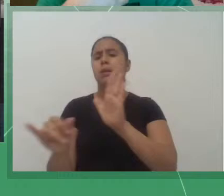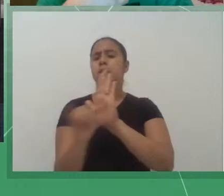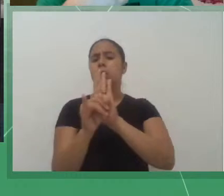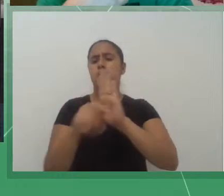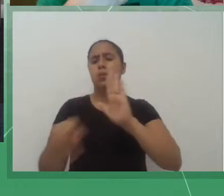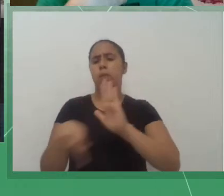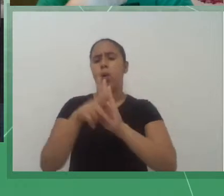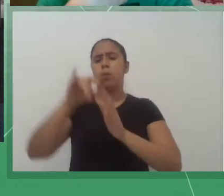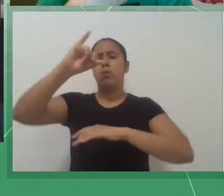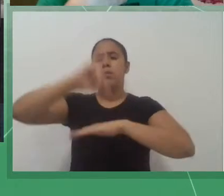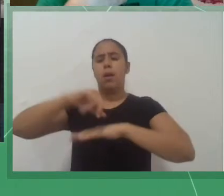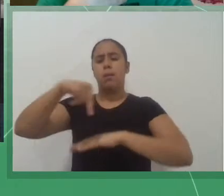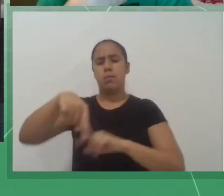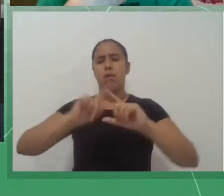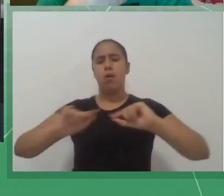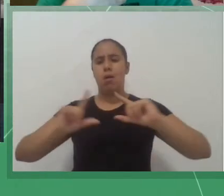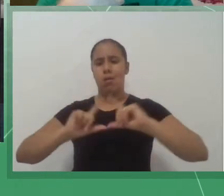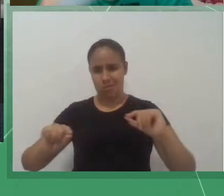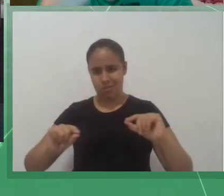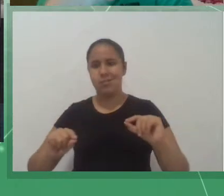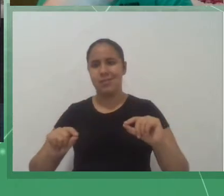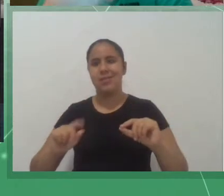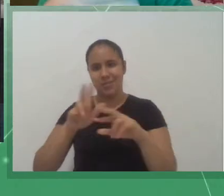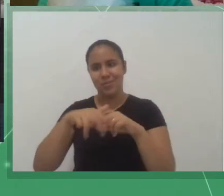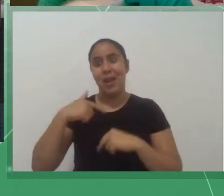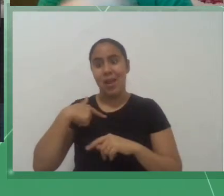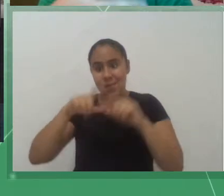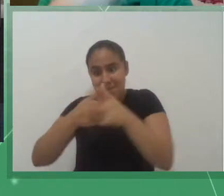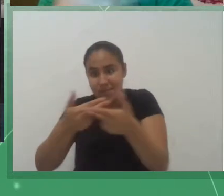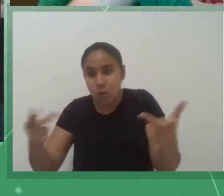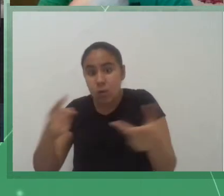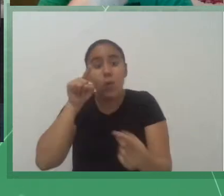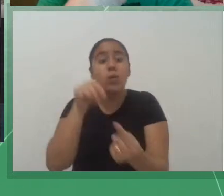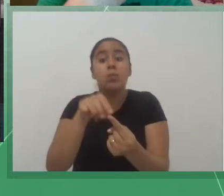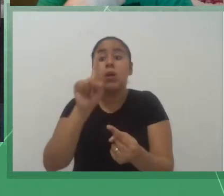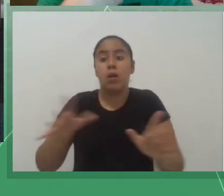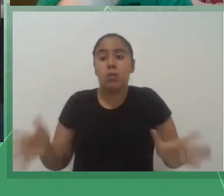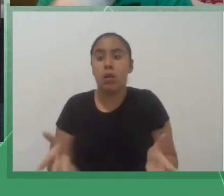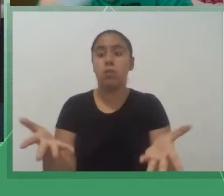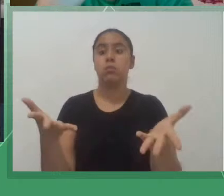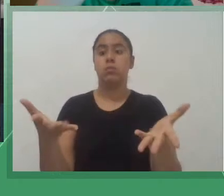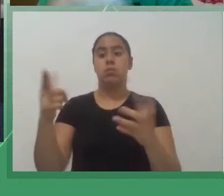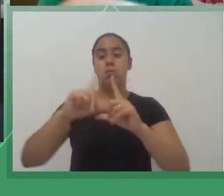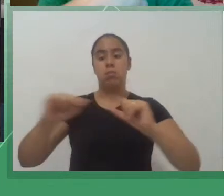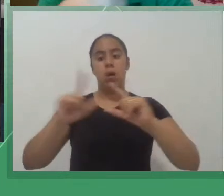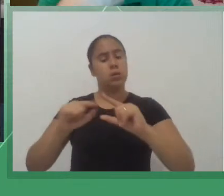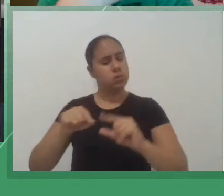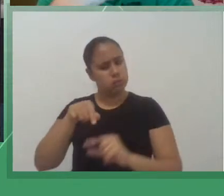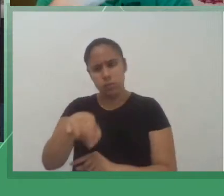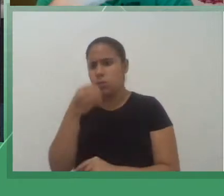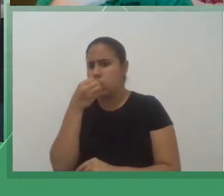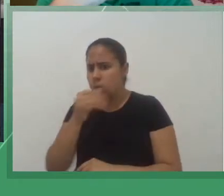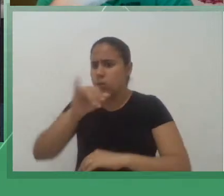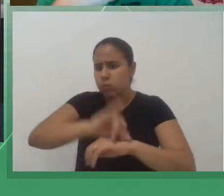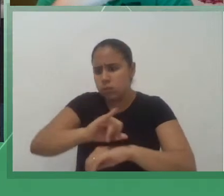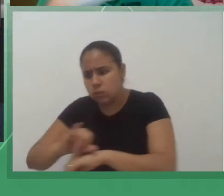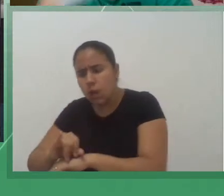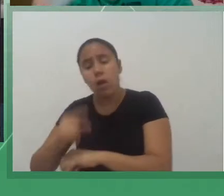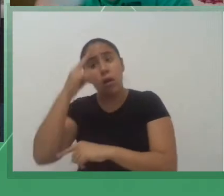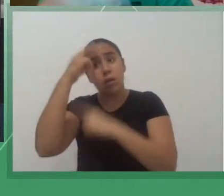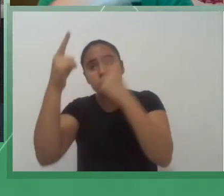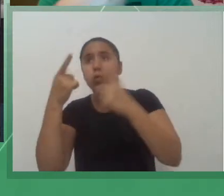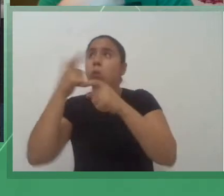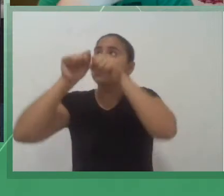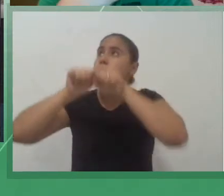material feito para gerar uma aceitação nacional que Brasília era uma boa ideia para sugerir um